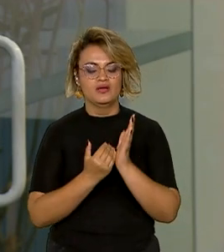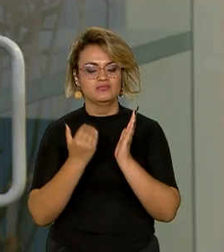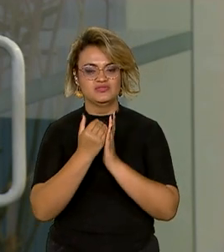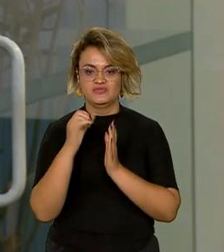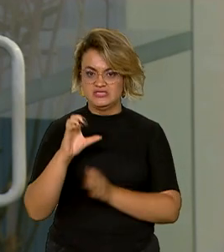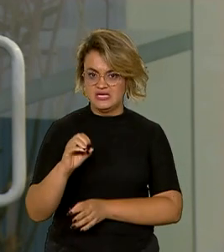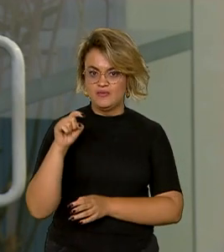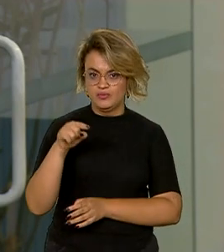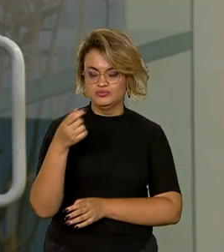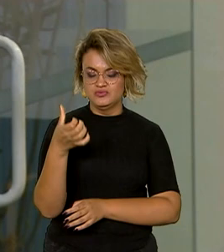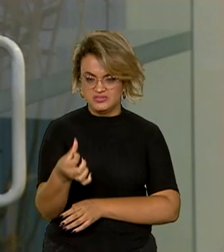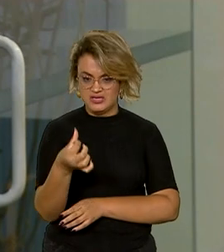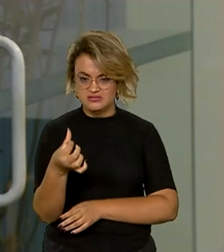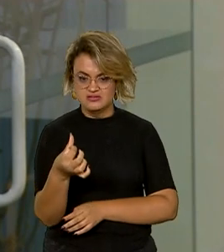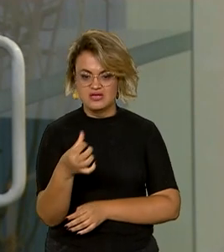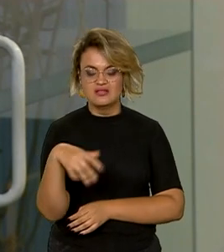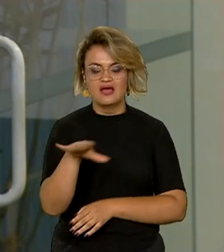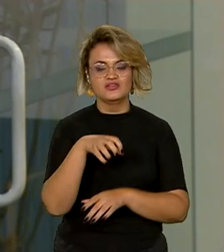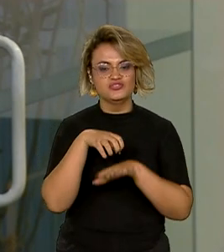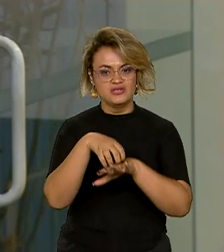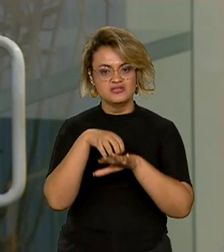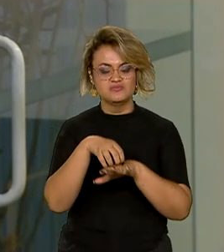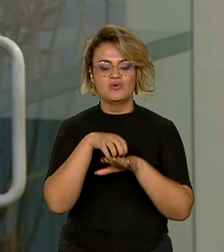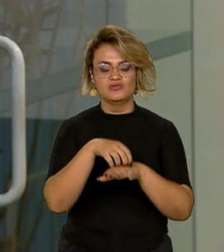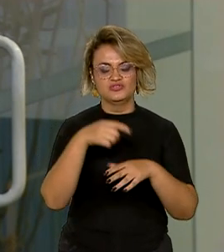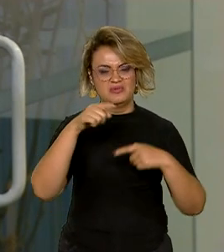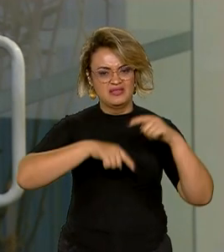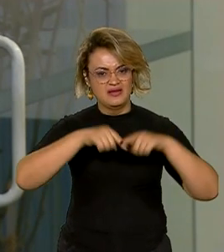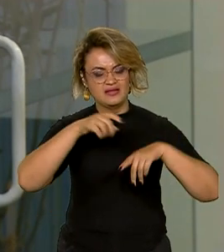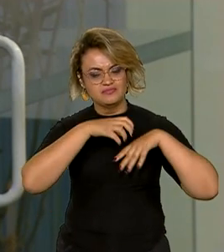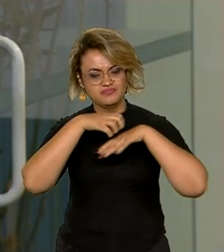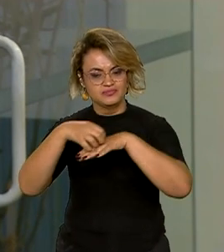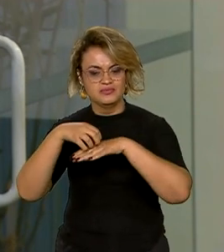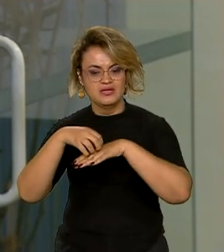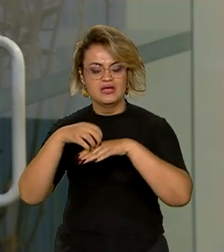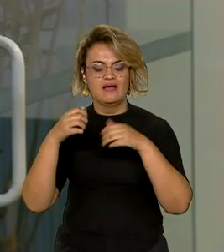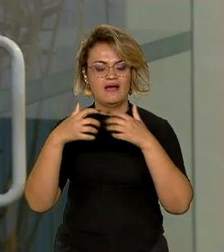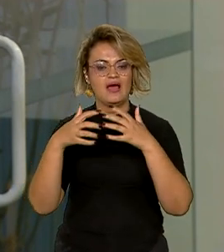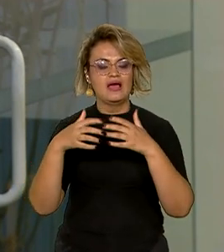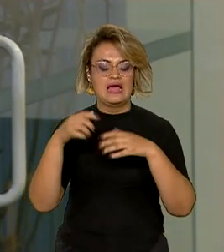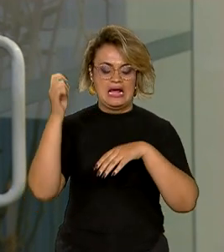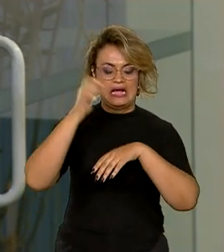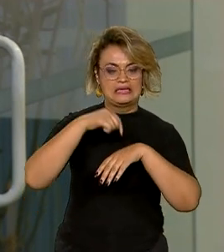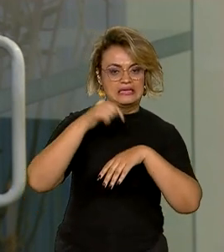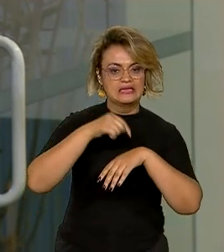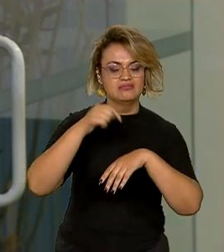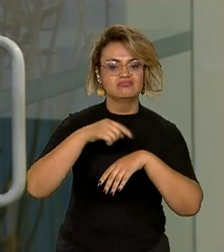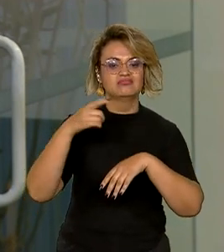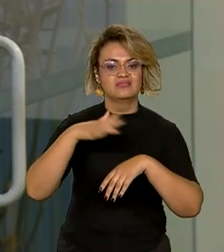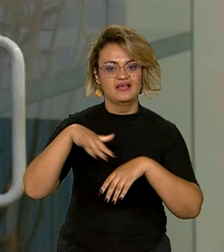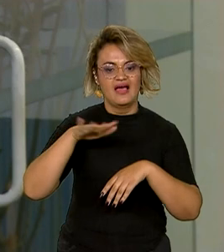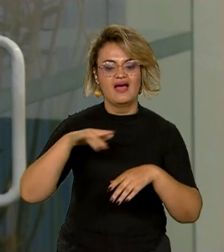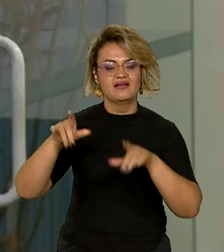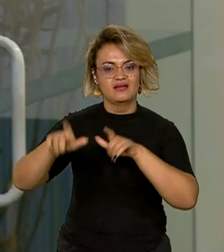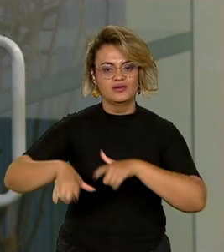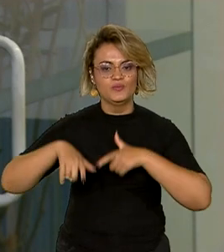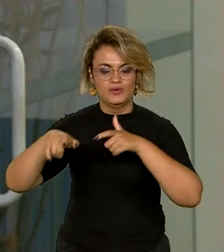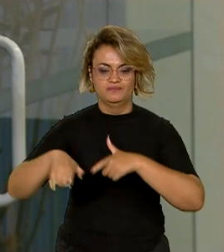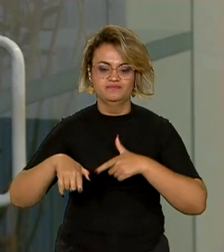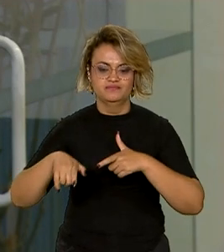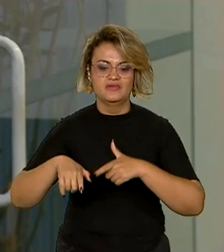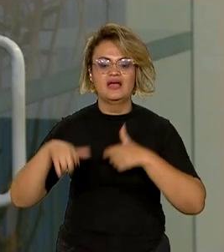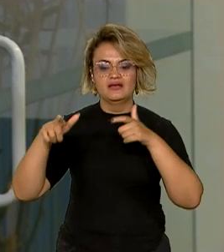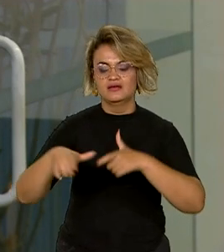,6%, em especial pelo transporte de cargas. E o transporte de cargas foi puxado pelo desempenho do setor agrícola,